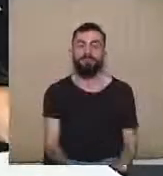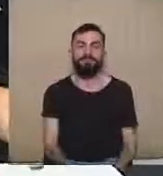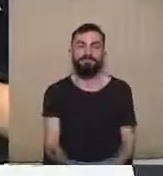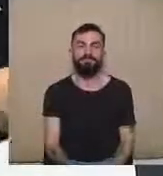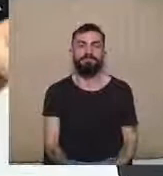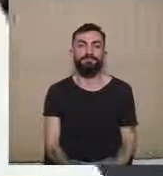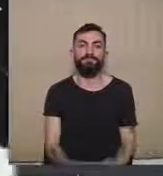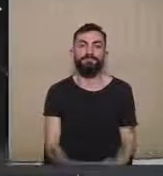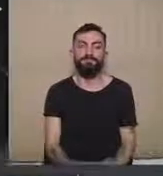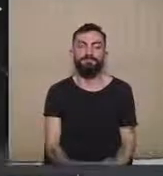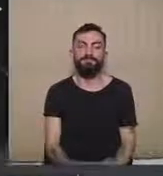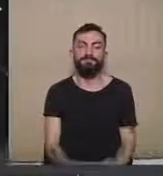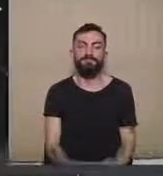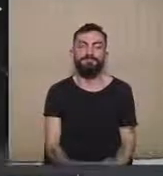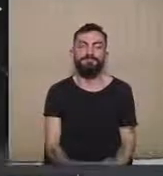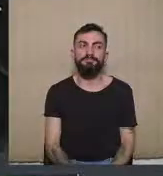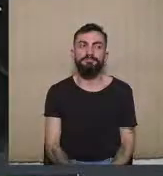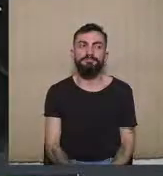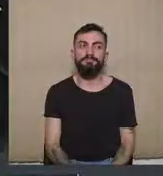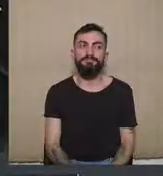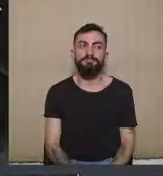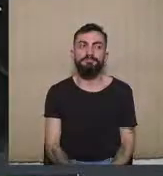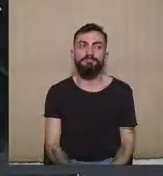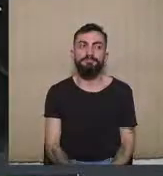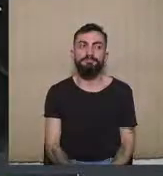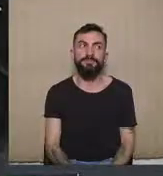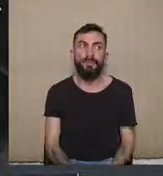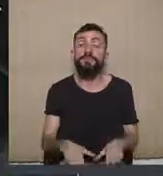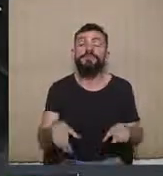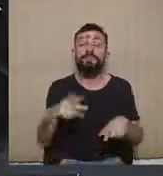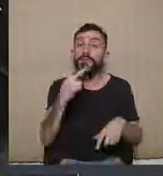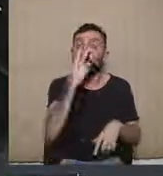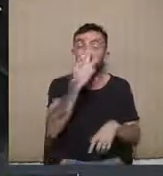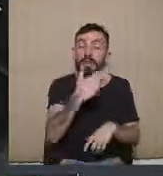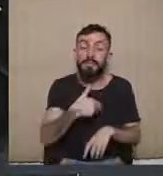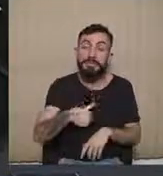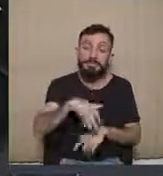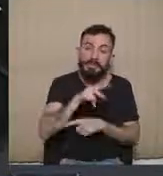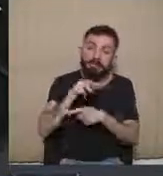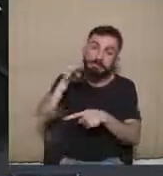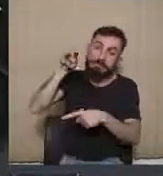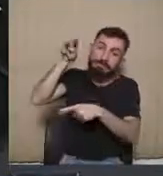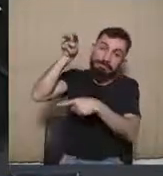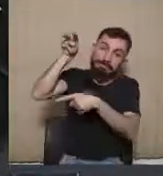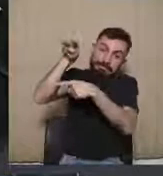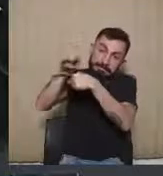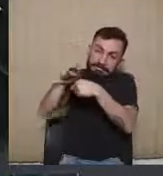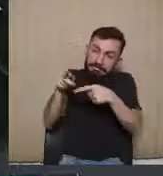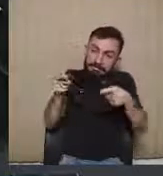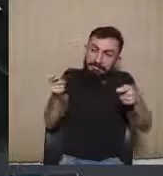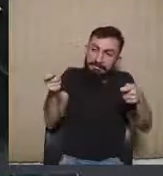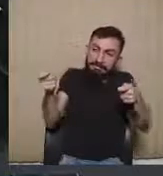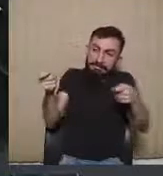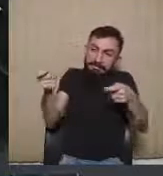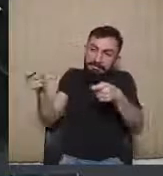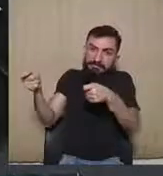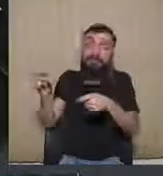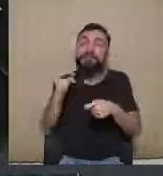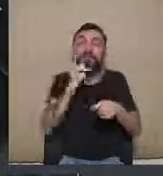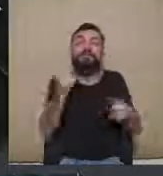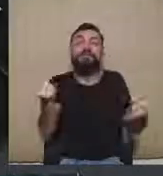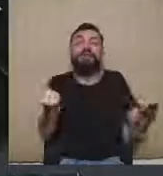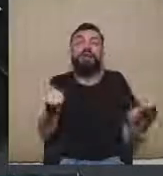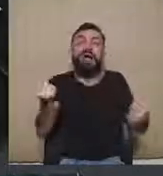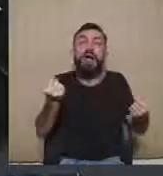isso, nós temos, se de um lado nós hiperregulamos até o tamanho do adesivo que vai no carro, de